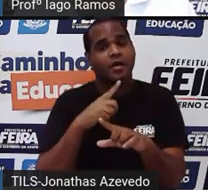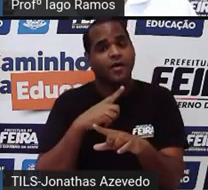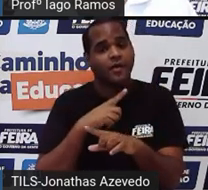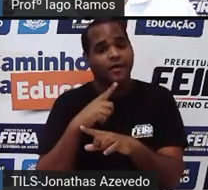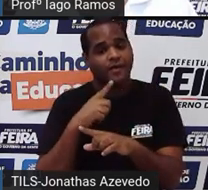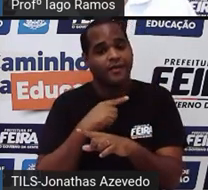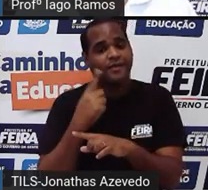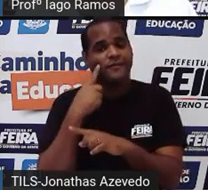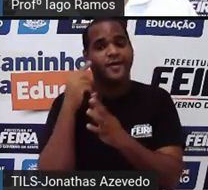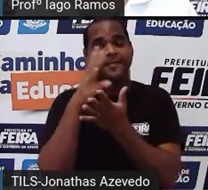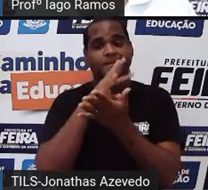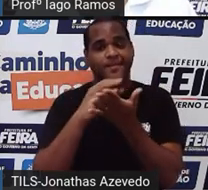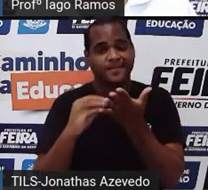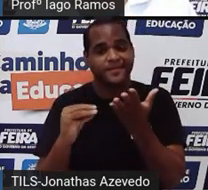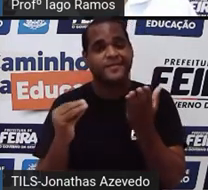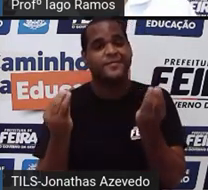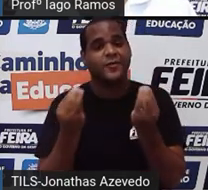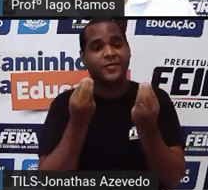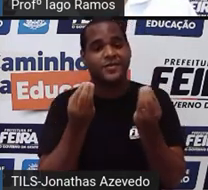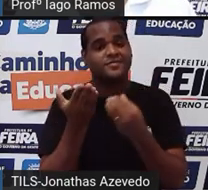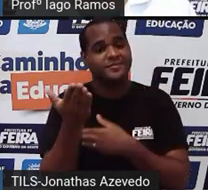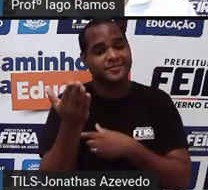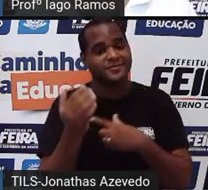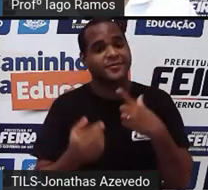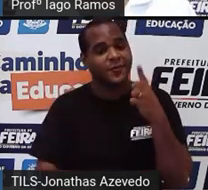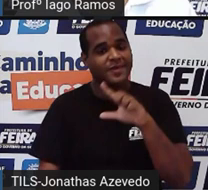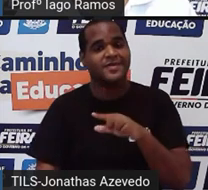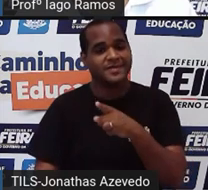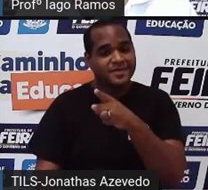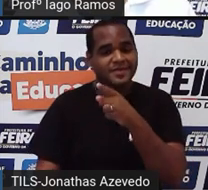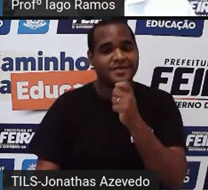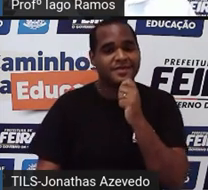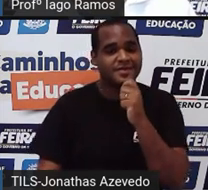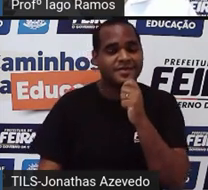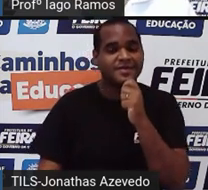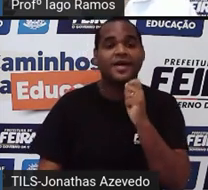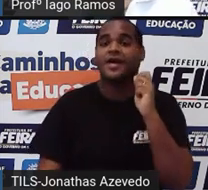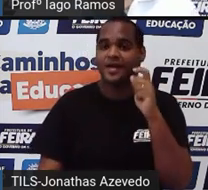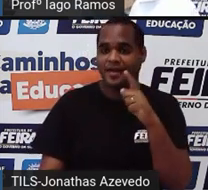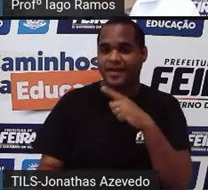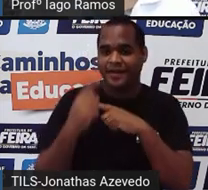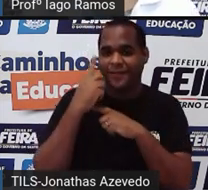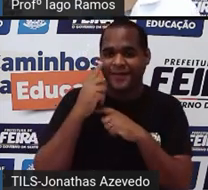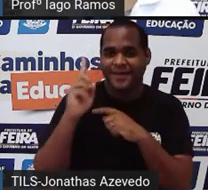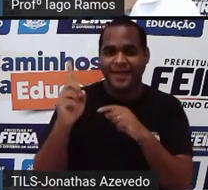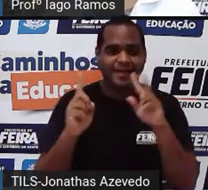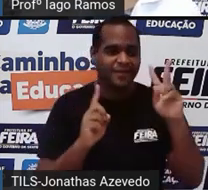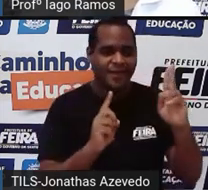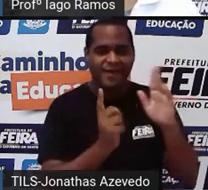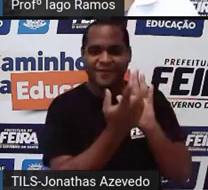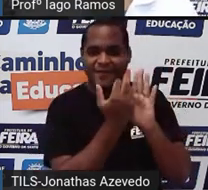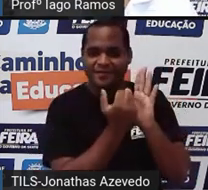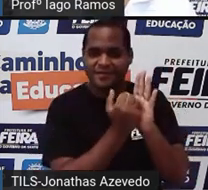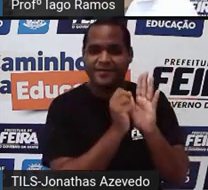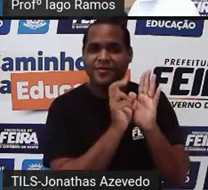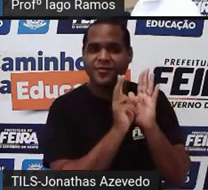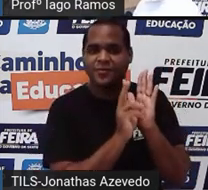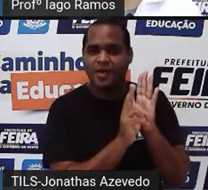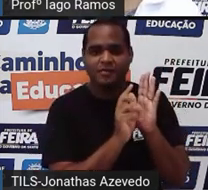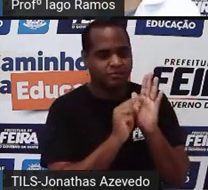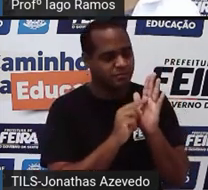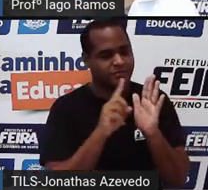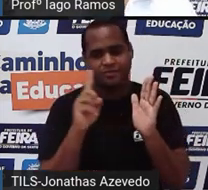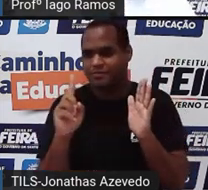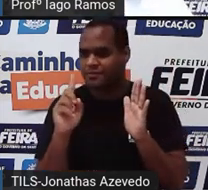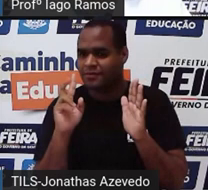a reflexão da figura. Olha só. Essa nova figura é a imagem da figura que está do